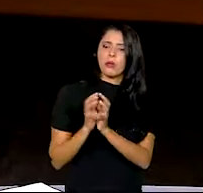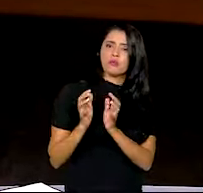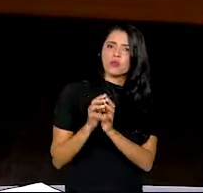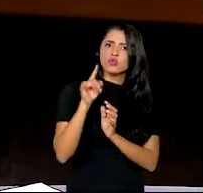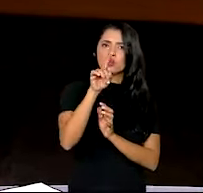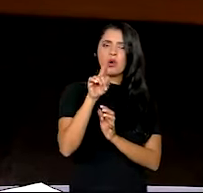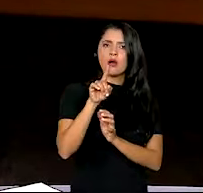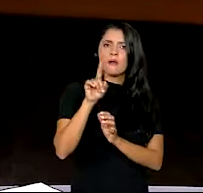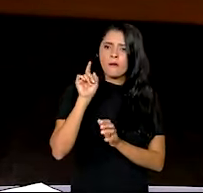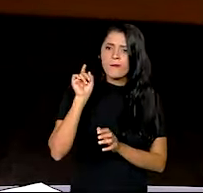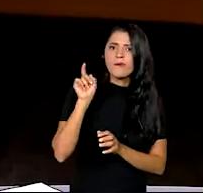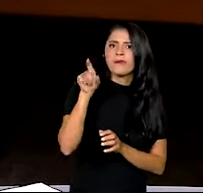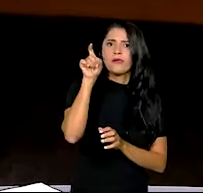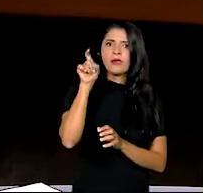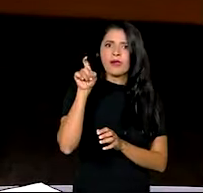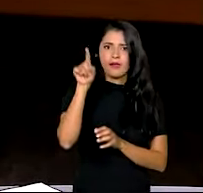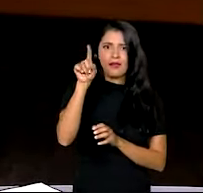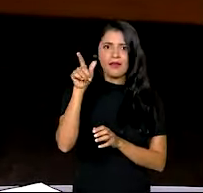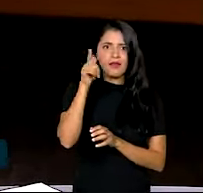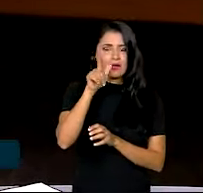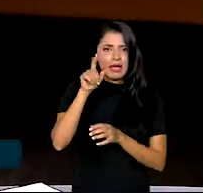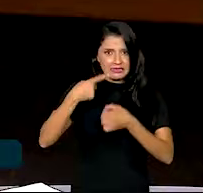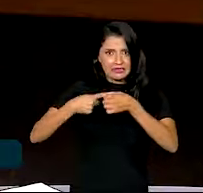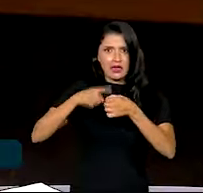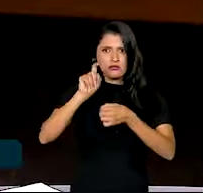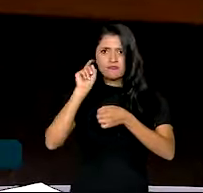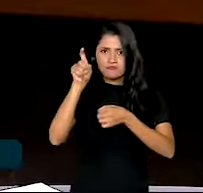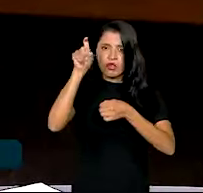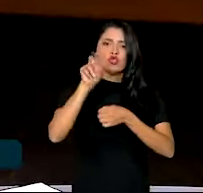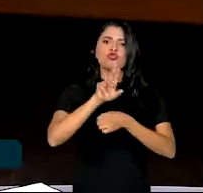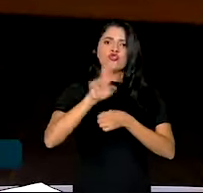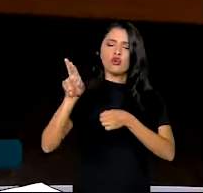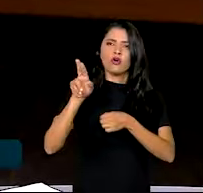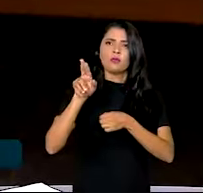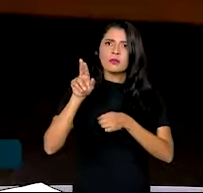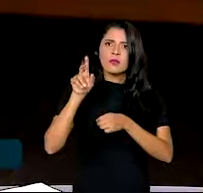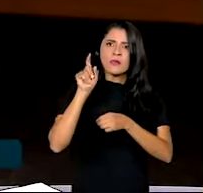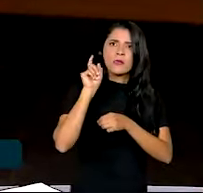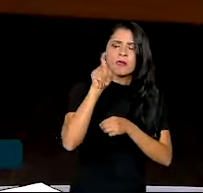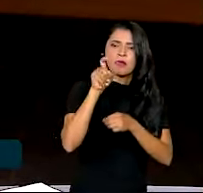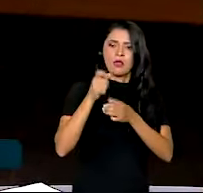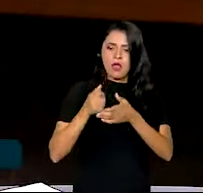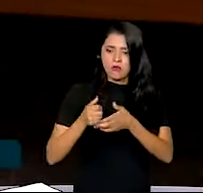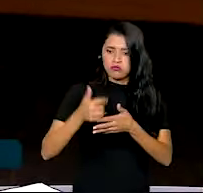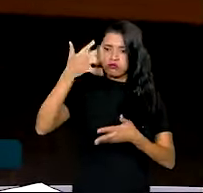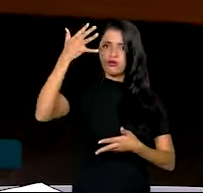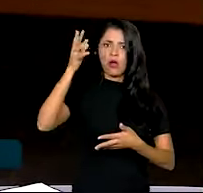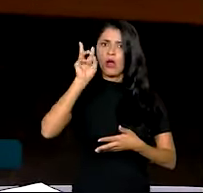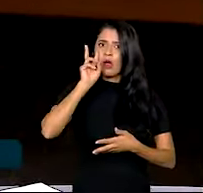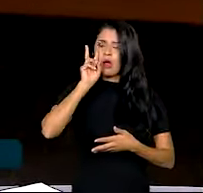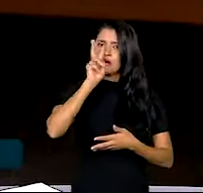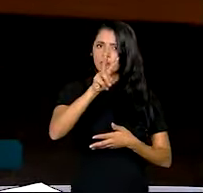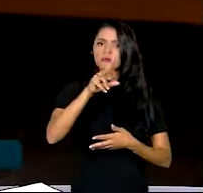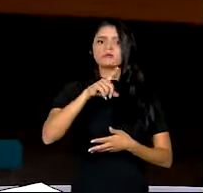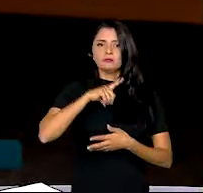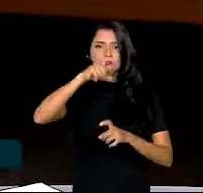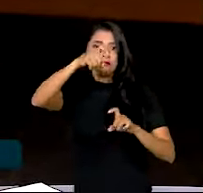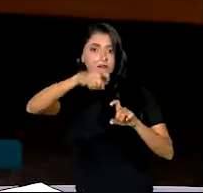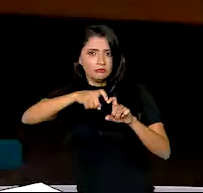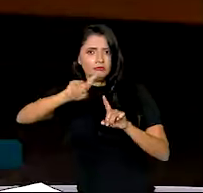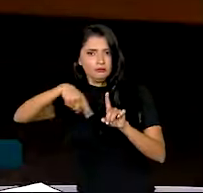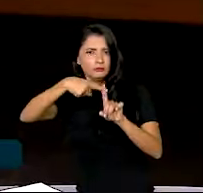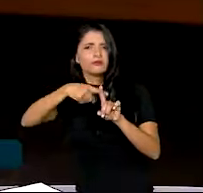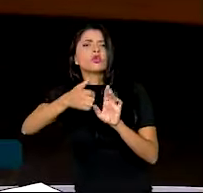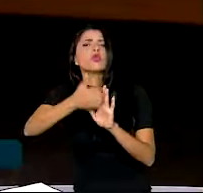Ela vai clicar em cima do Garanhuns, ou o nome de Garanhuns, ela vai puxar e você vai enxergar. Tem médicos, os mais